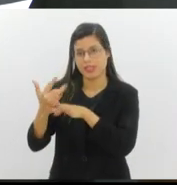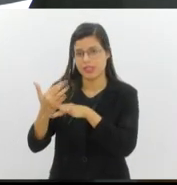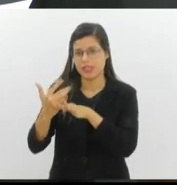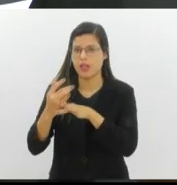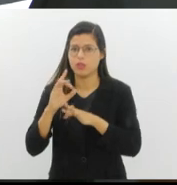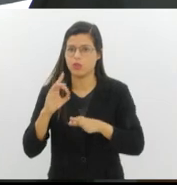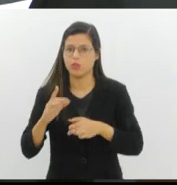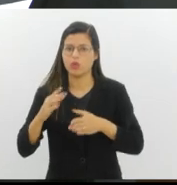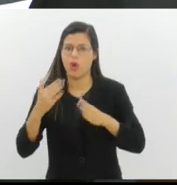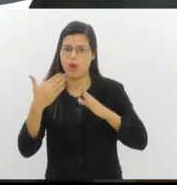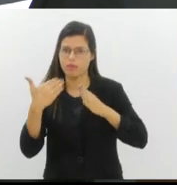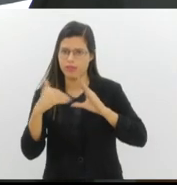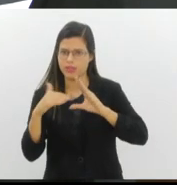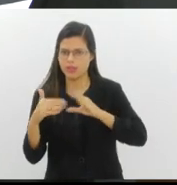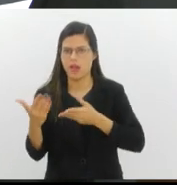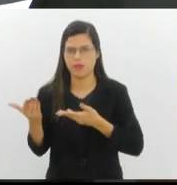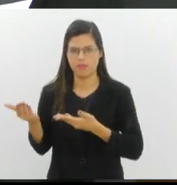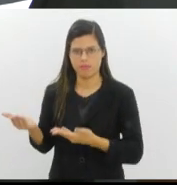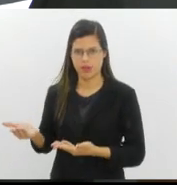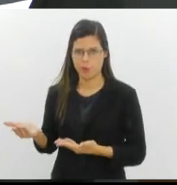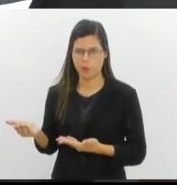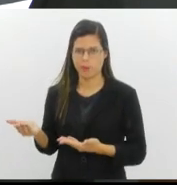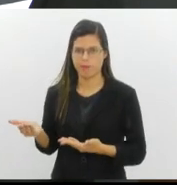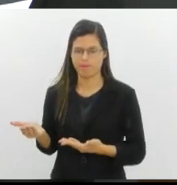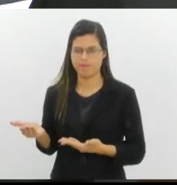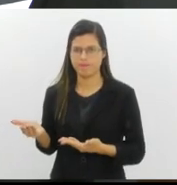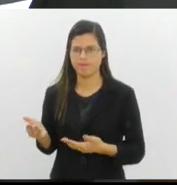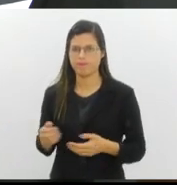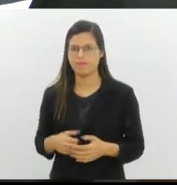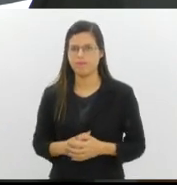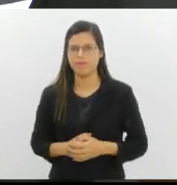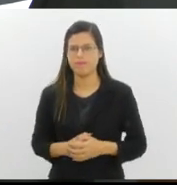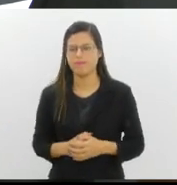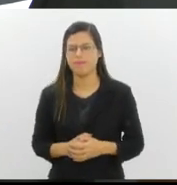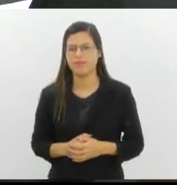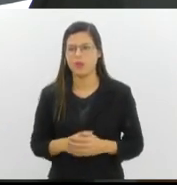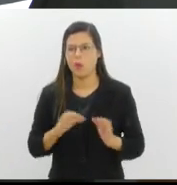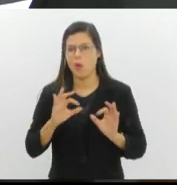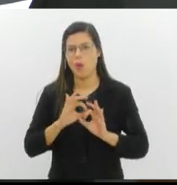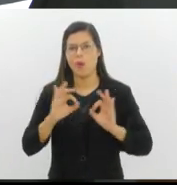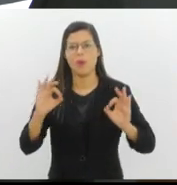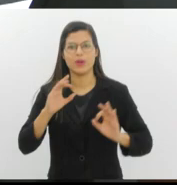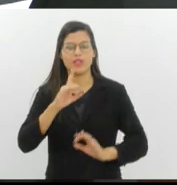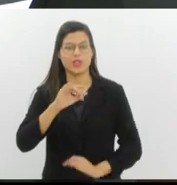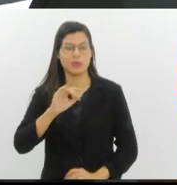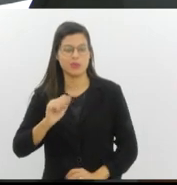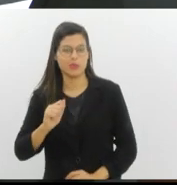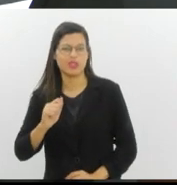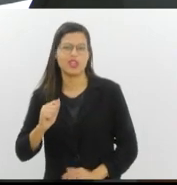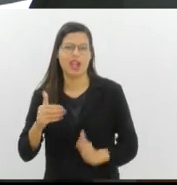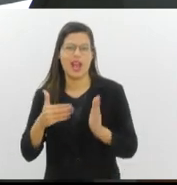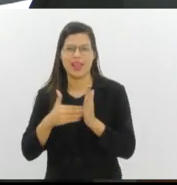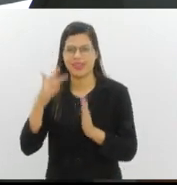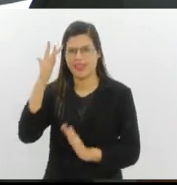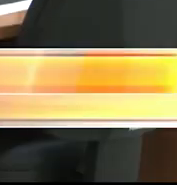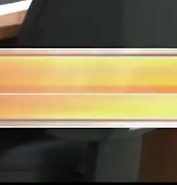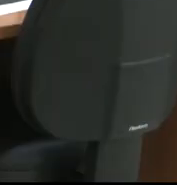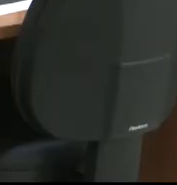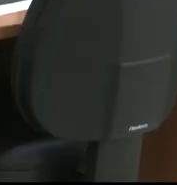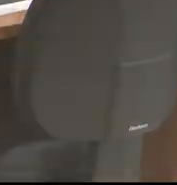e-mail tvalerja.rj.gov.br. Um ótimo dia para você e até amanhã!